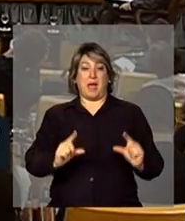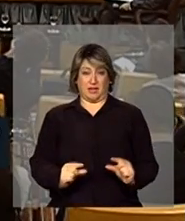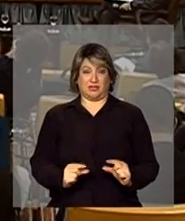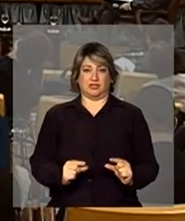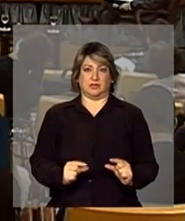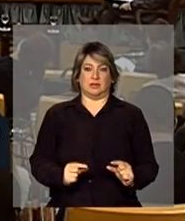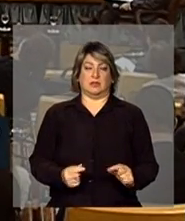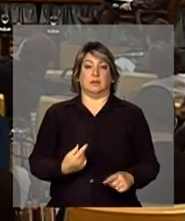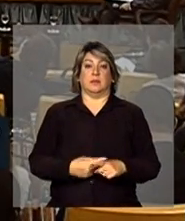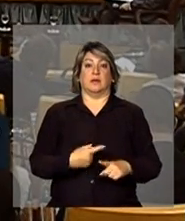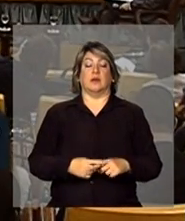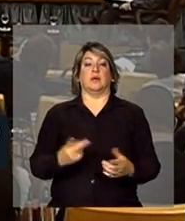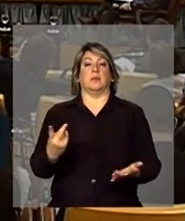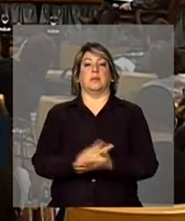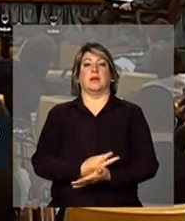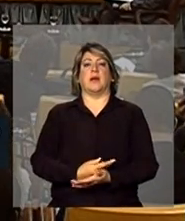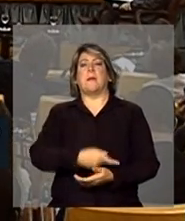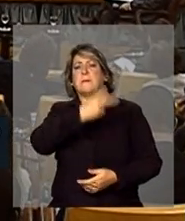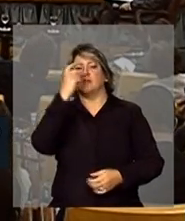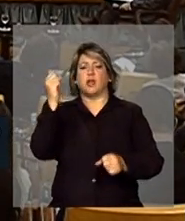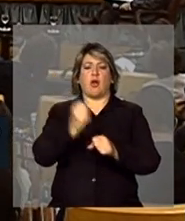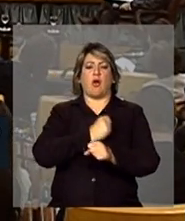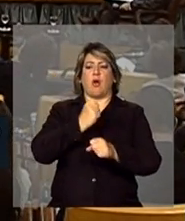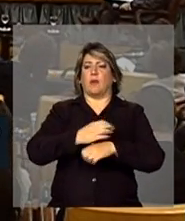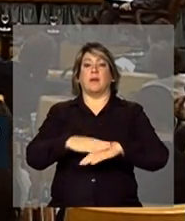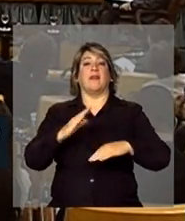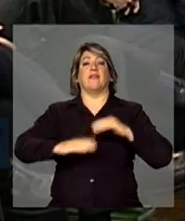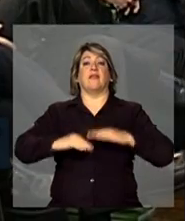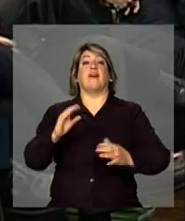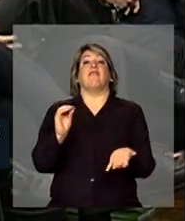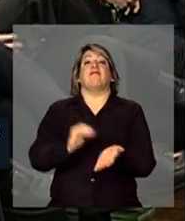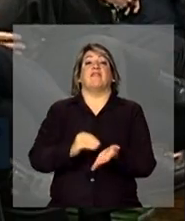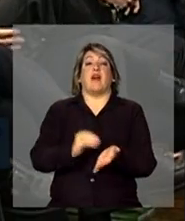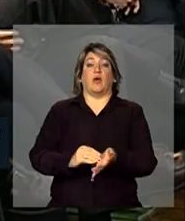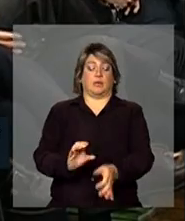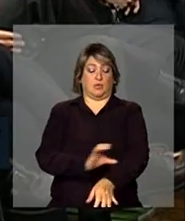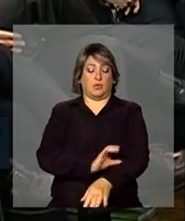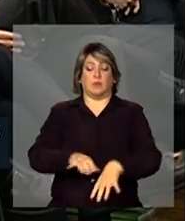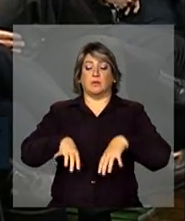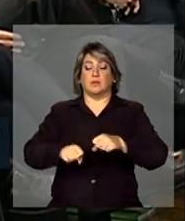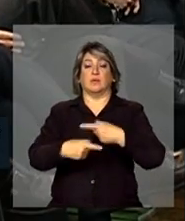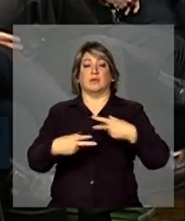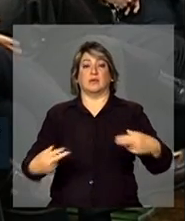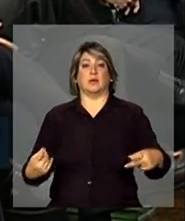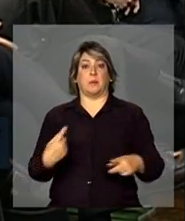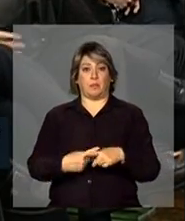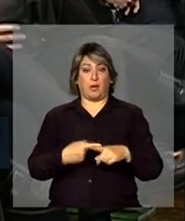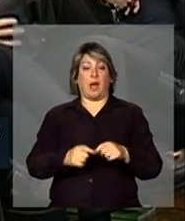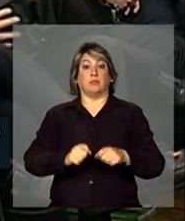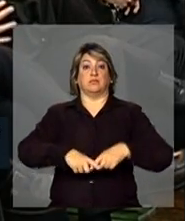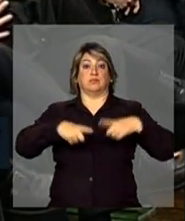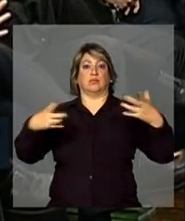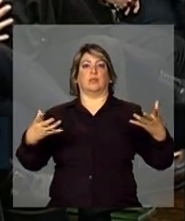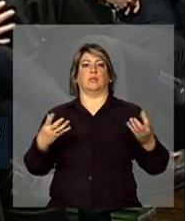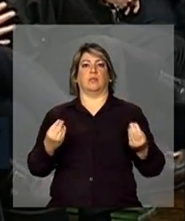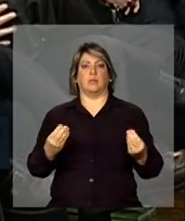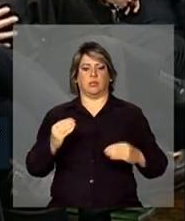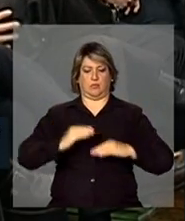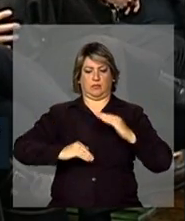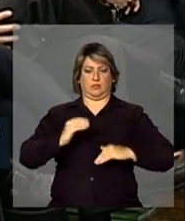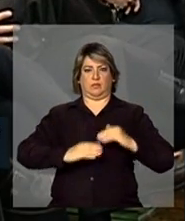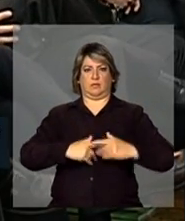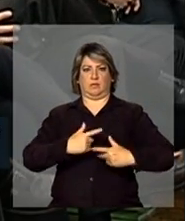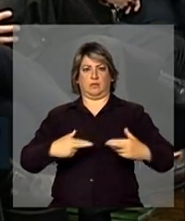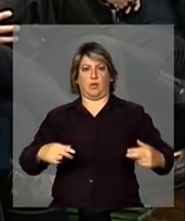é um apagão de mão de obra porque falta qualificação. Acho que é um apagão de mão de obra em parte porque aumentou a qualificação na base.